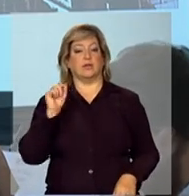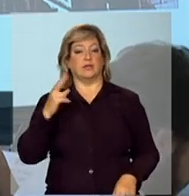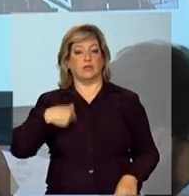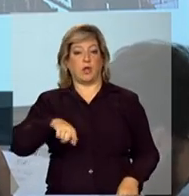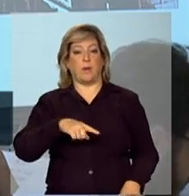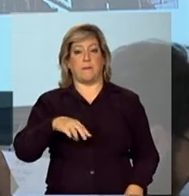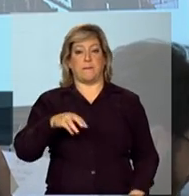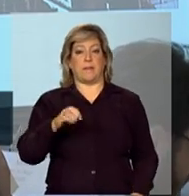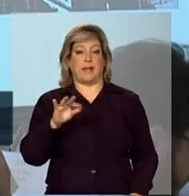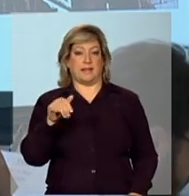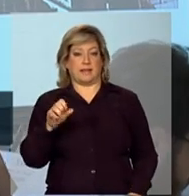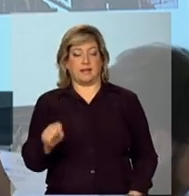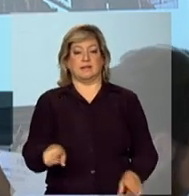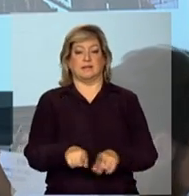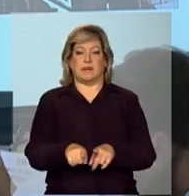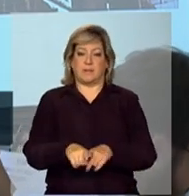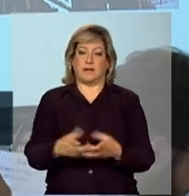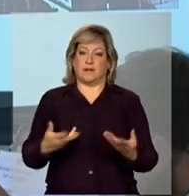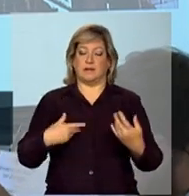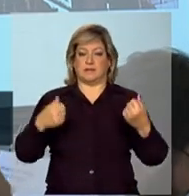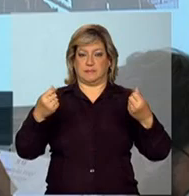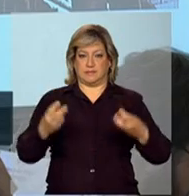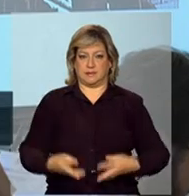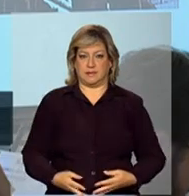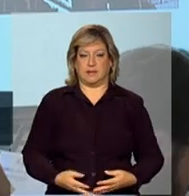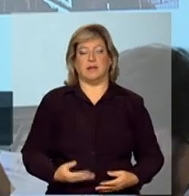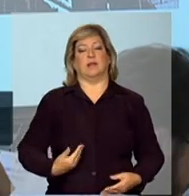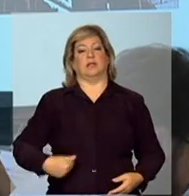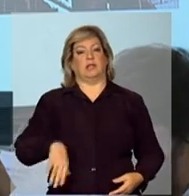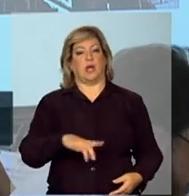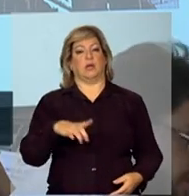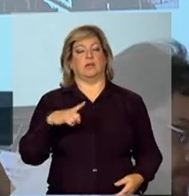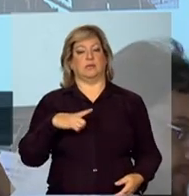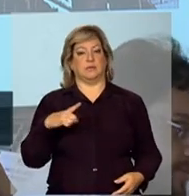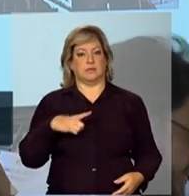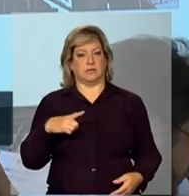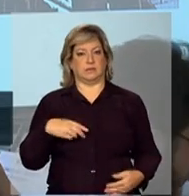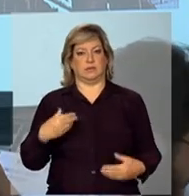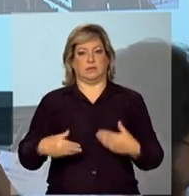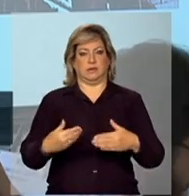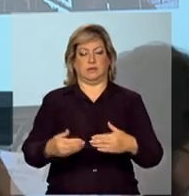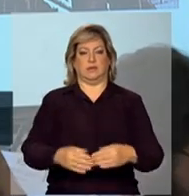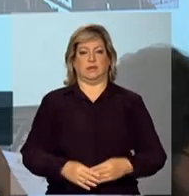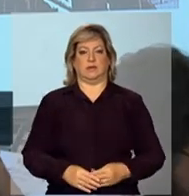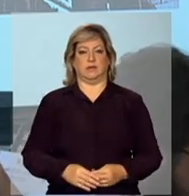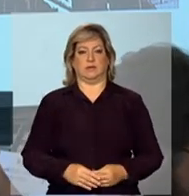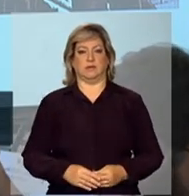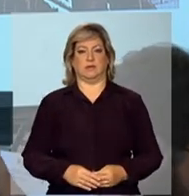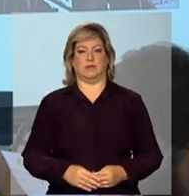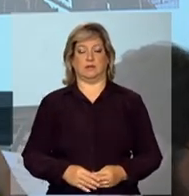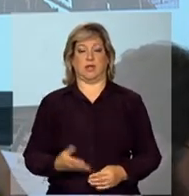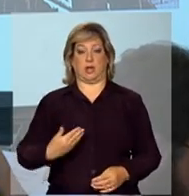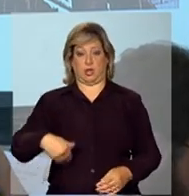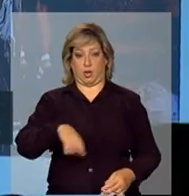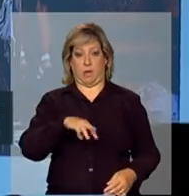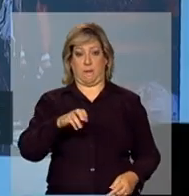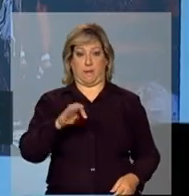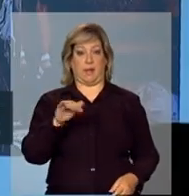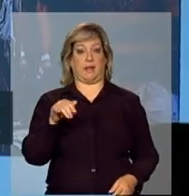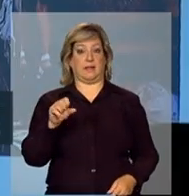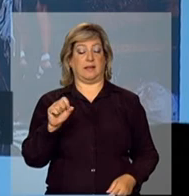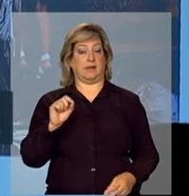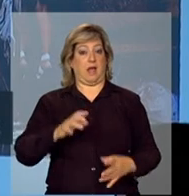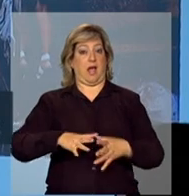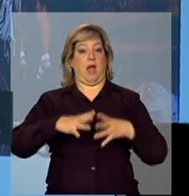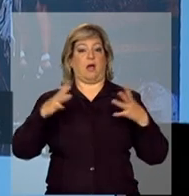que nós estamos correndo atrás e que as nossas metas são altas, não